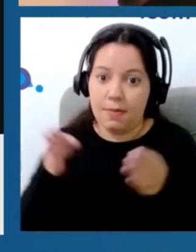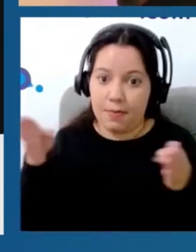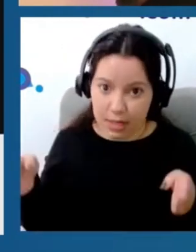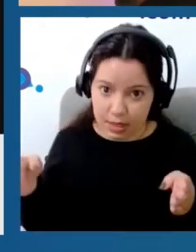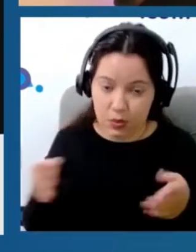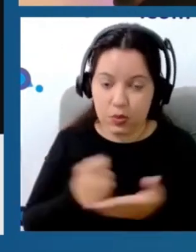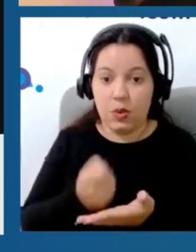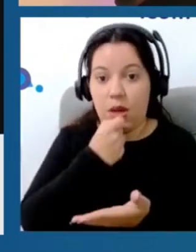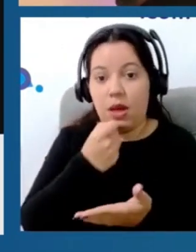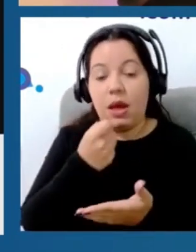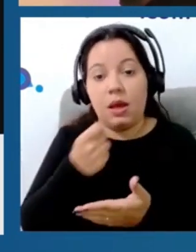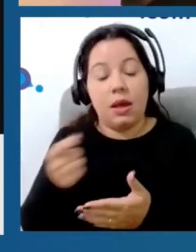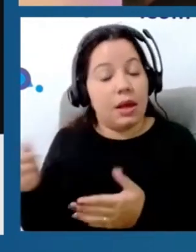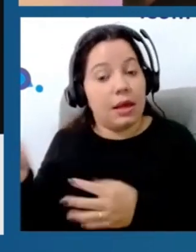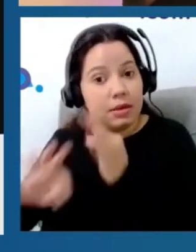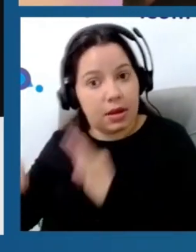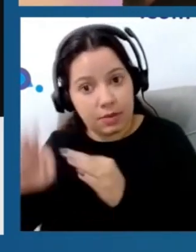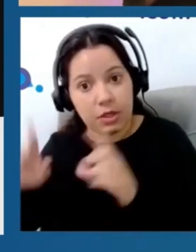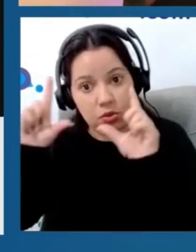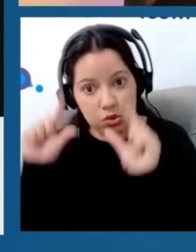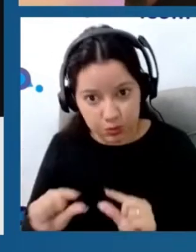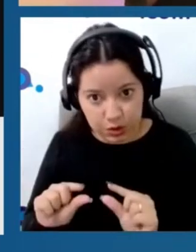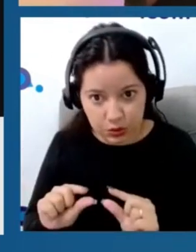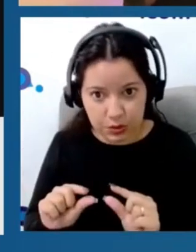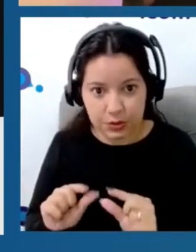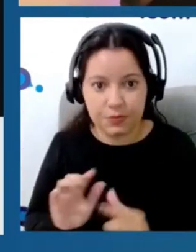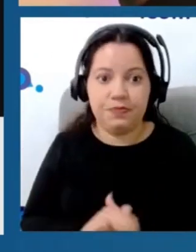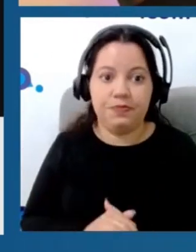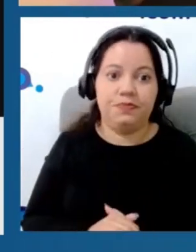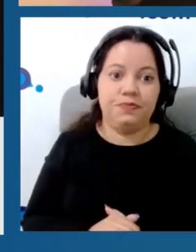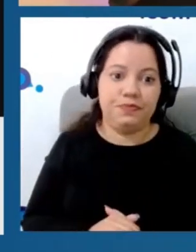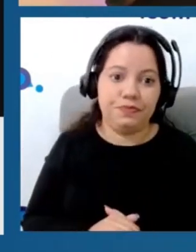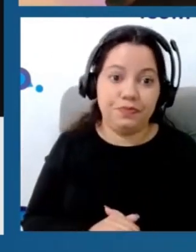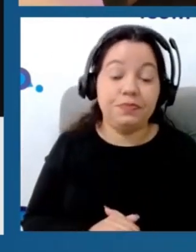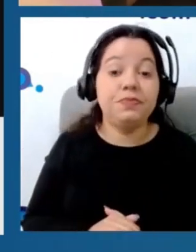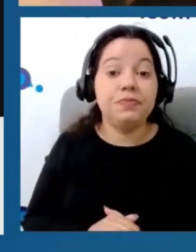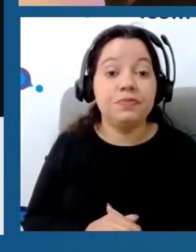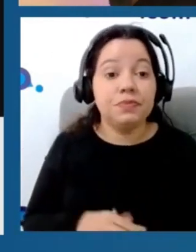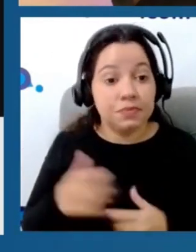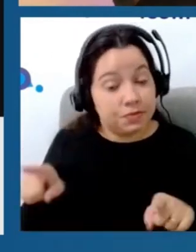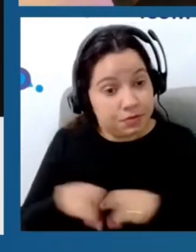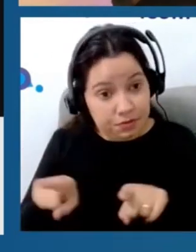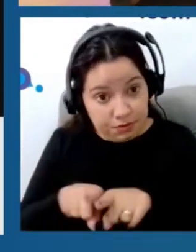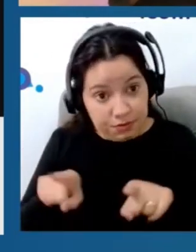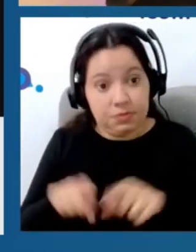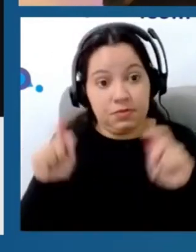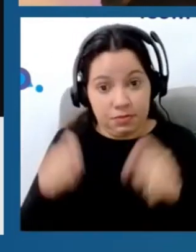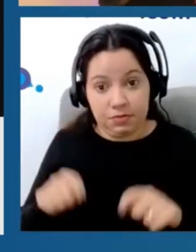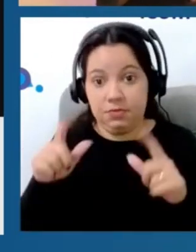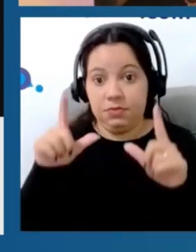da eletroestimulação, mesmo após o desenvolvimento da tolerância analgésica. E ainda é possível minimizar a perda dessa